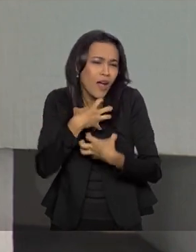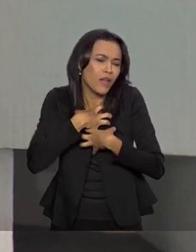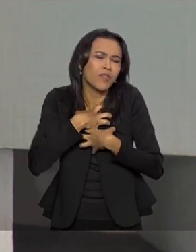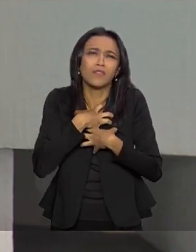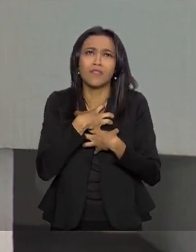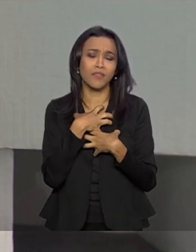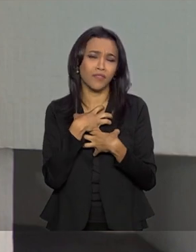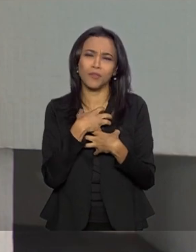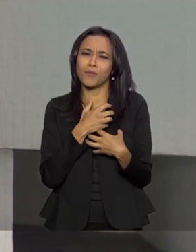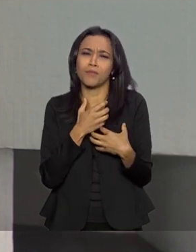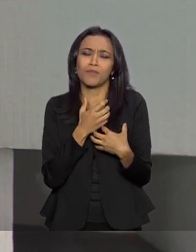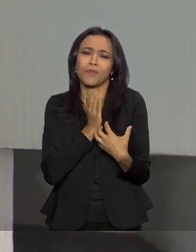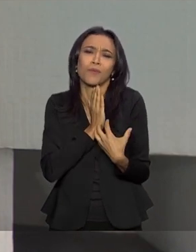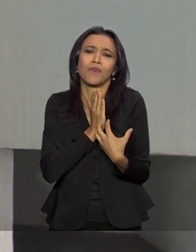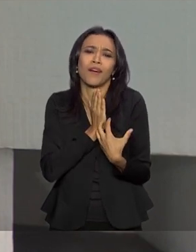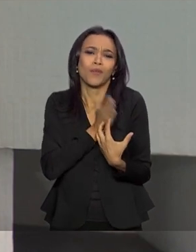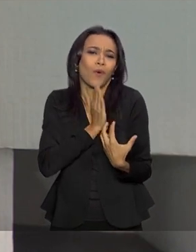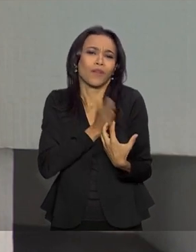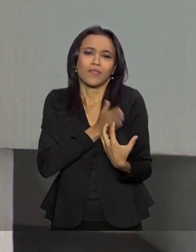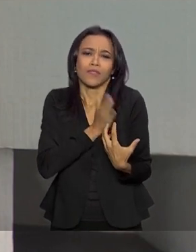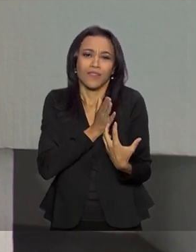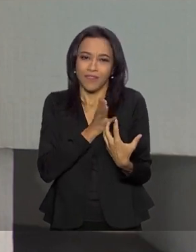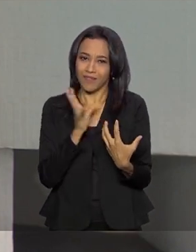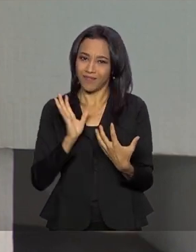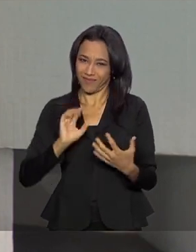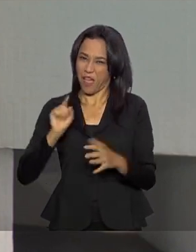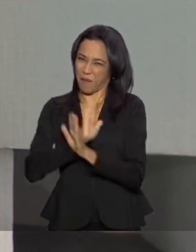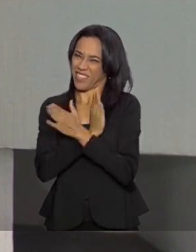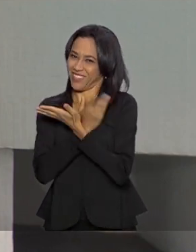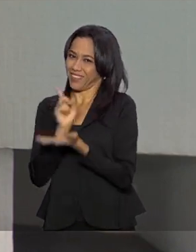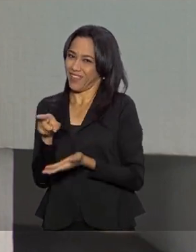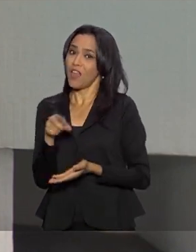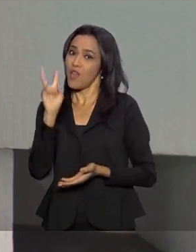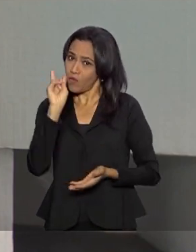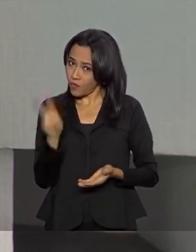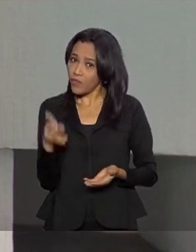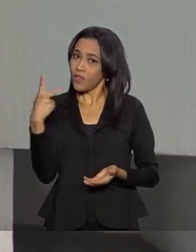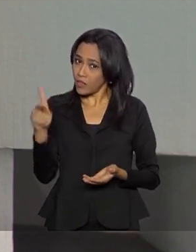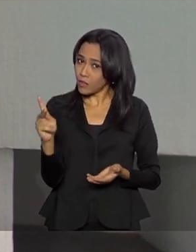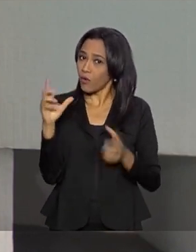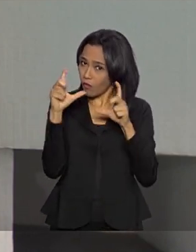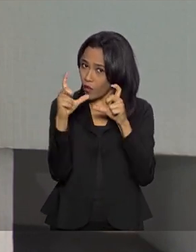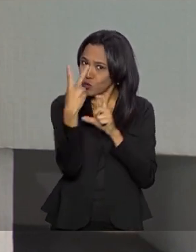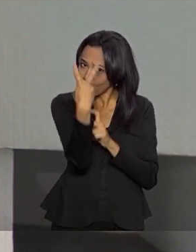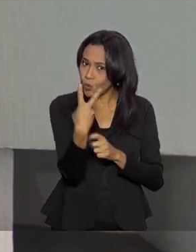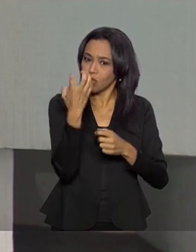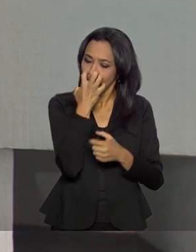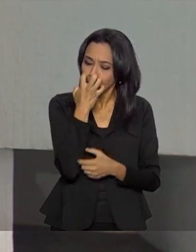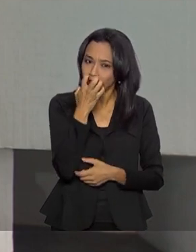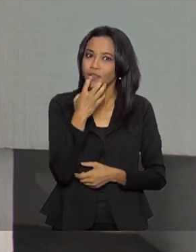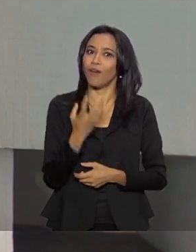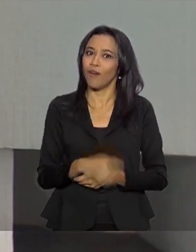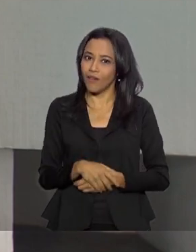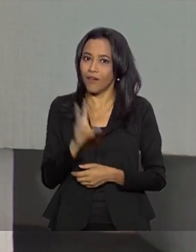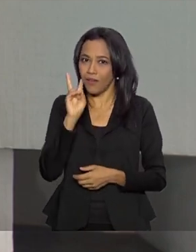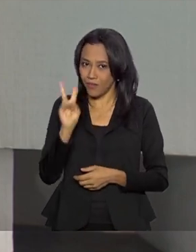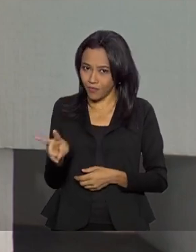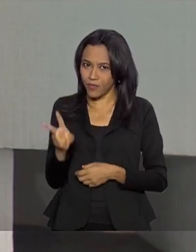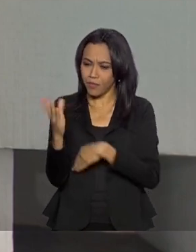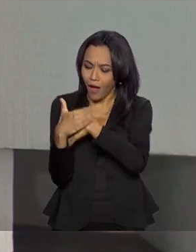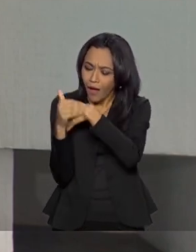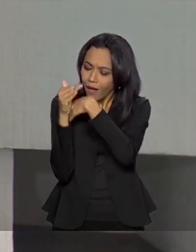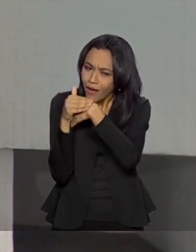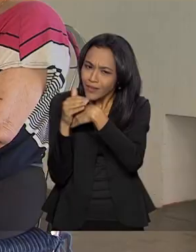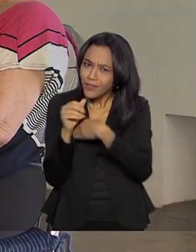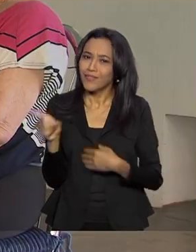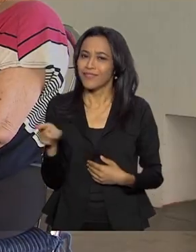coisa aqui no coração. É uma paixão, né? Eu vi a foto, inclusive, com dois cachorros, assim, que avançaram para pedir carinho, né?